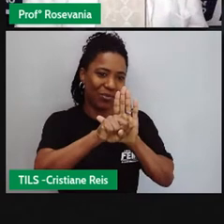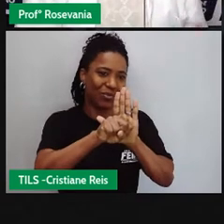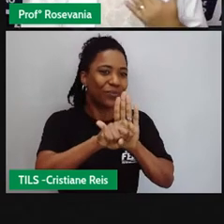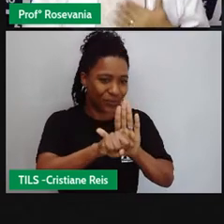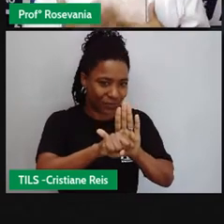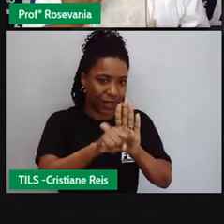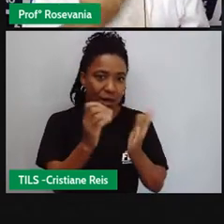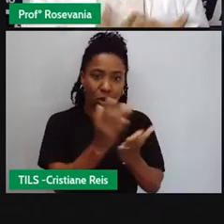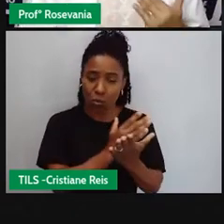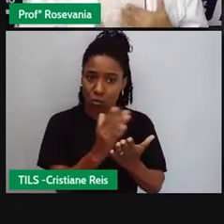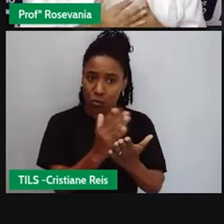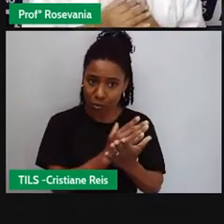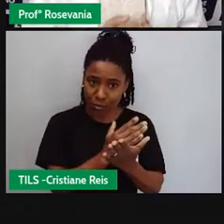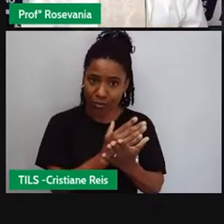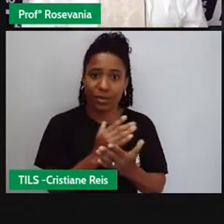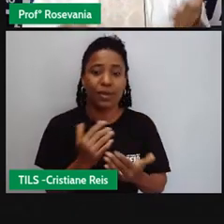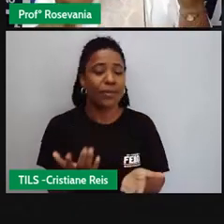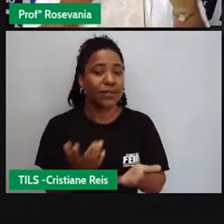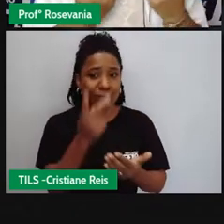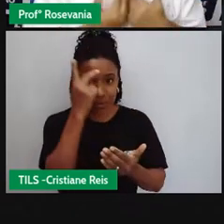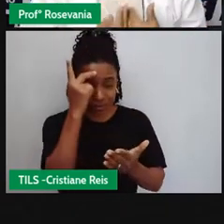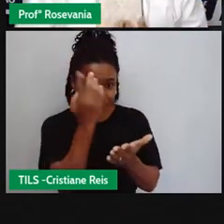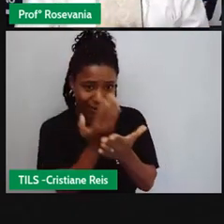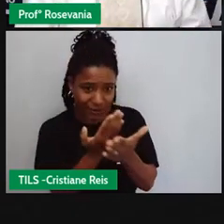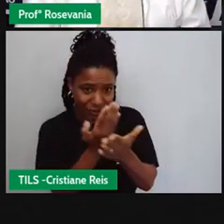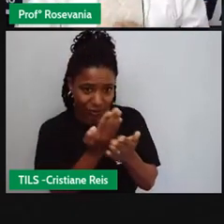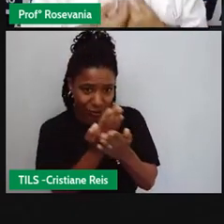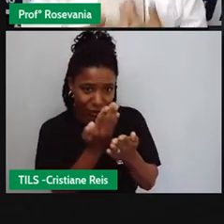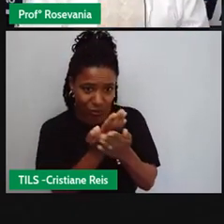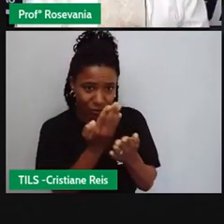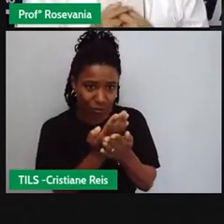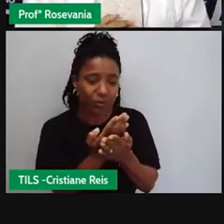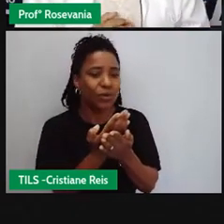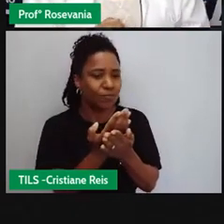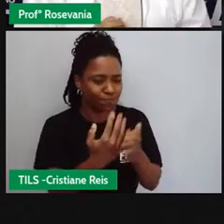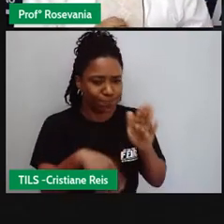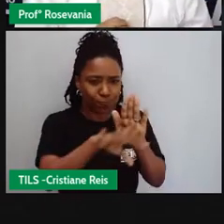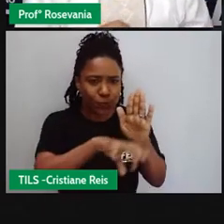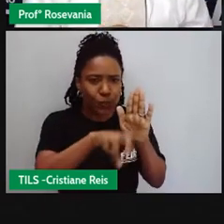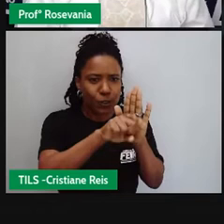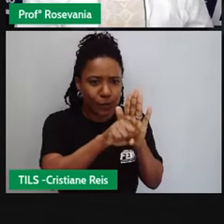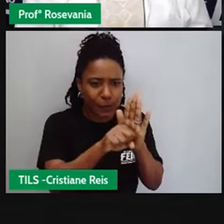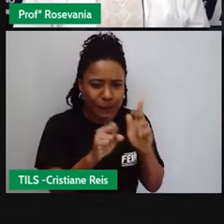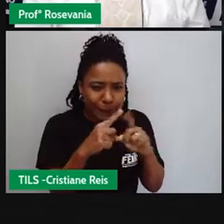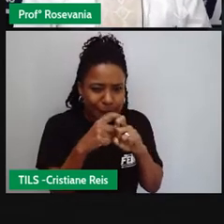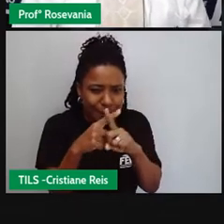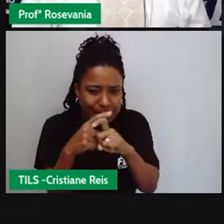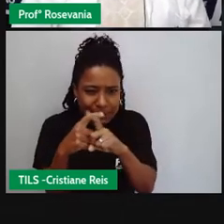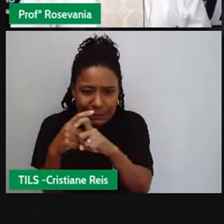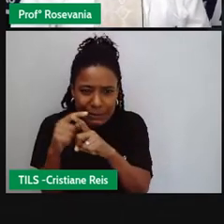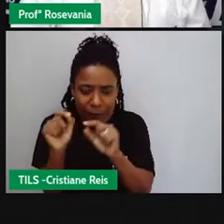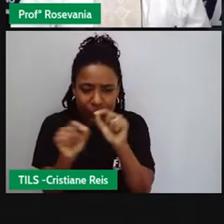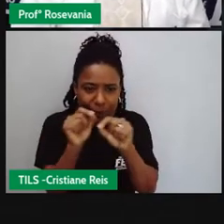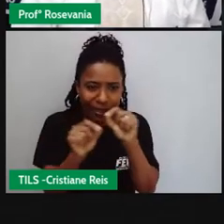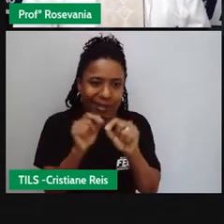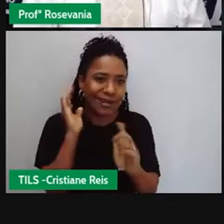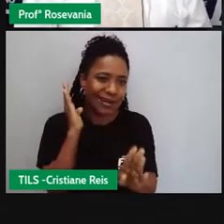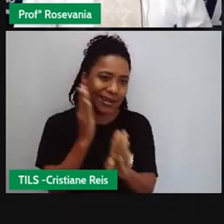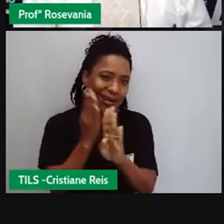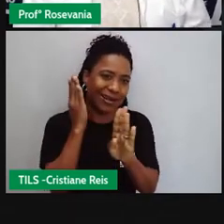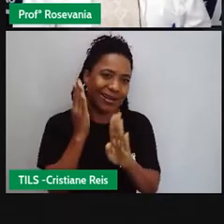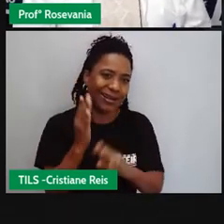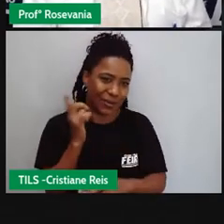ainda assim, quem faz o estudo dessa língua consegue fazer a leitura dessas mensagens que eram deixadas. Aí,